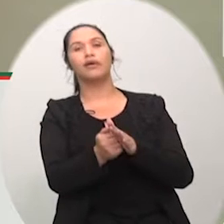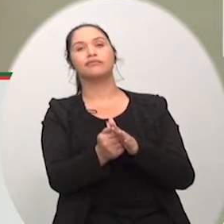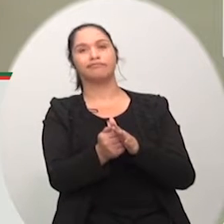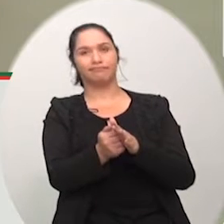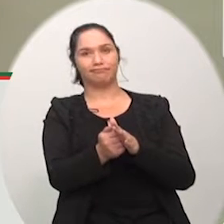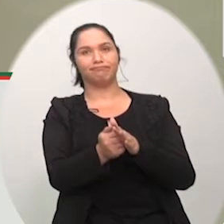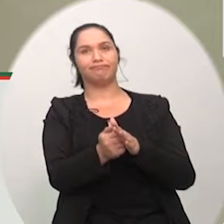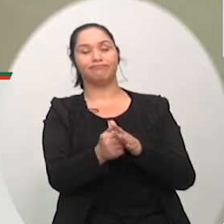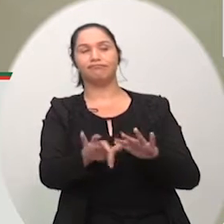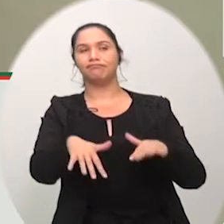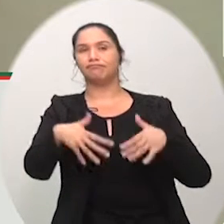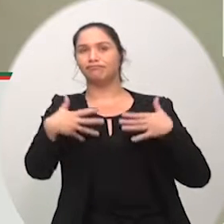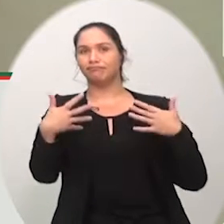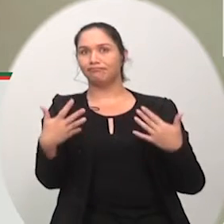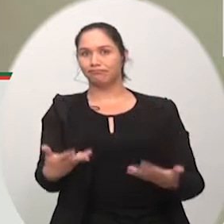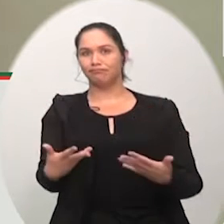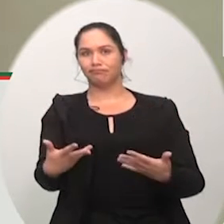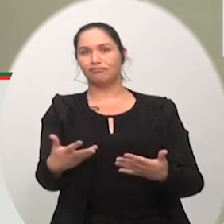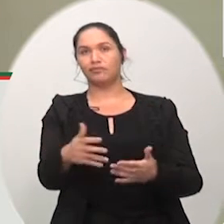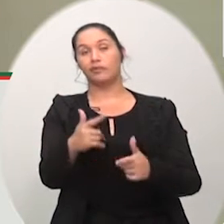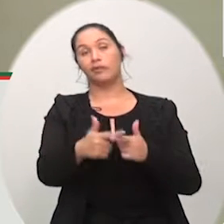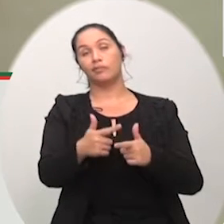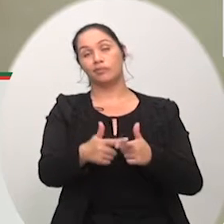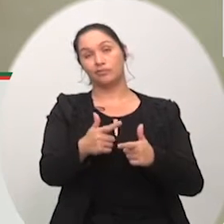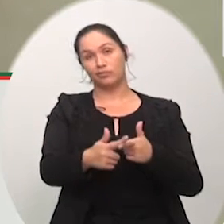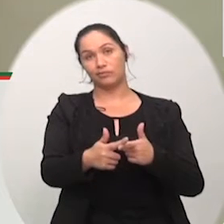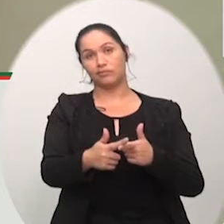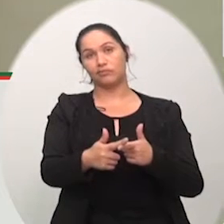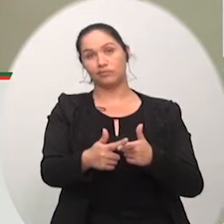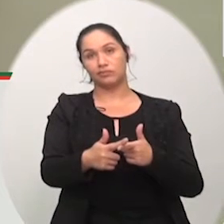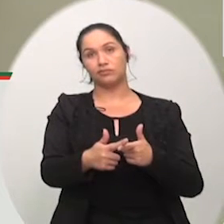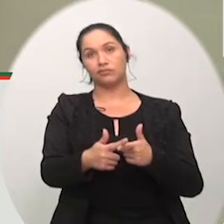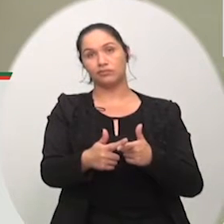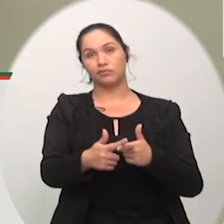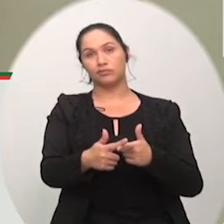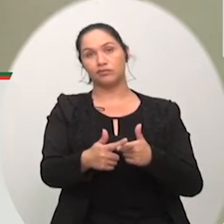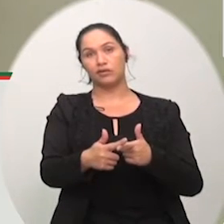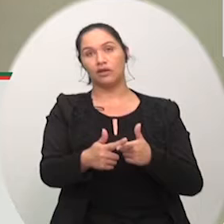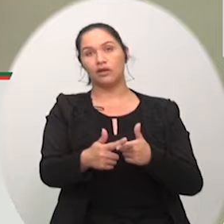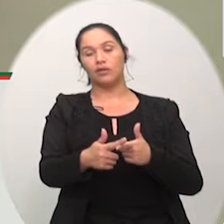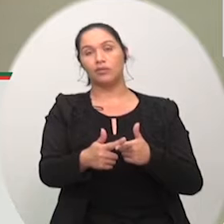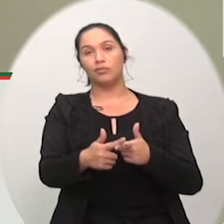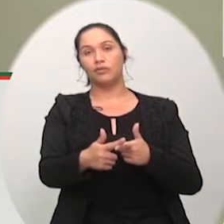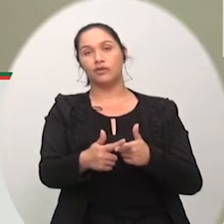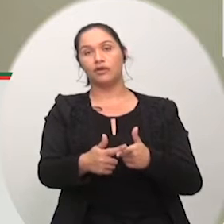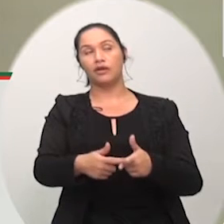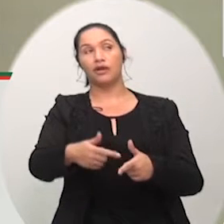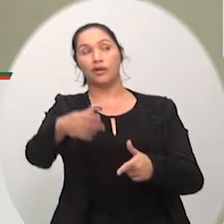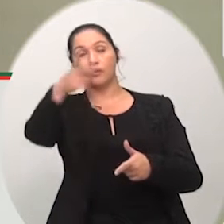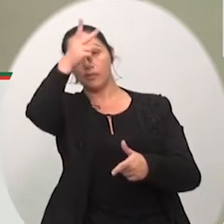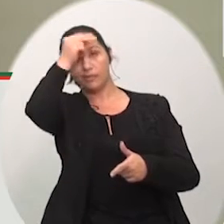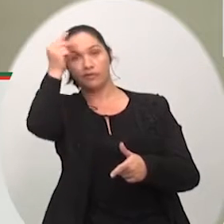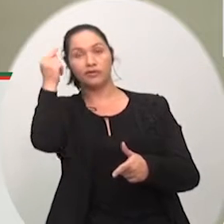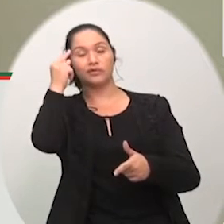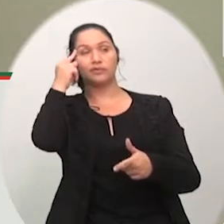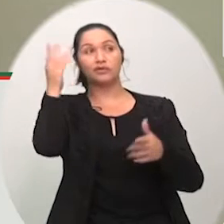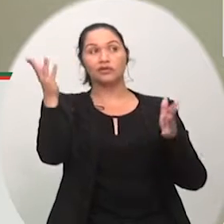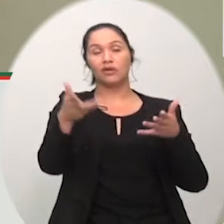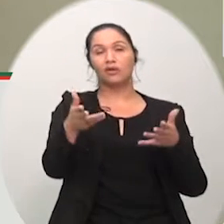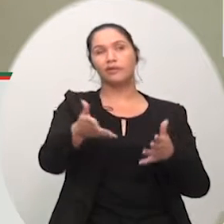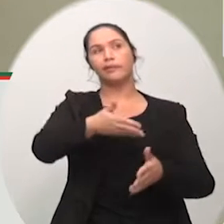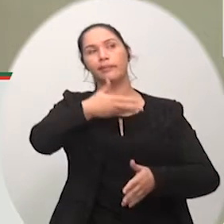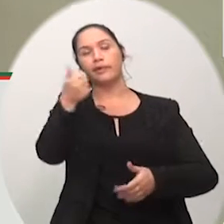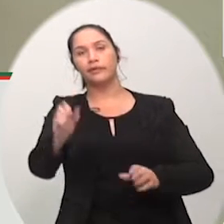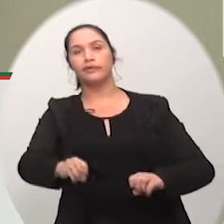prefeito pense de terceirizar esse serviço mas queria contribuir na minha fala que dizer que na nossa